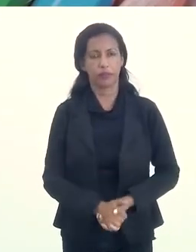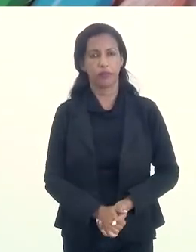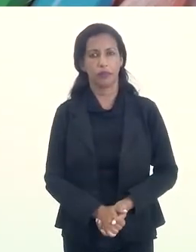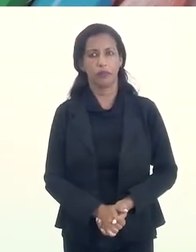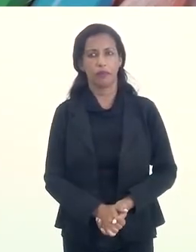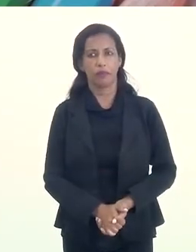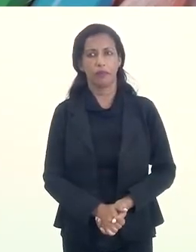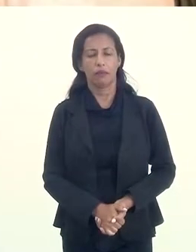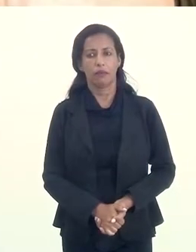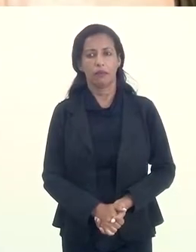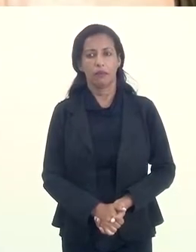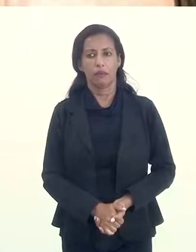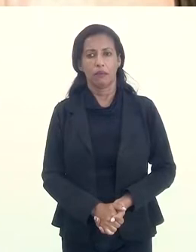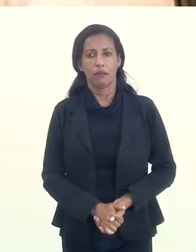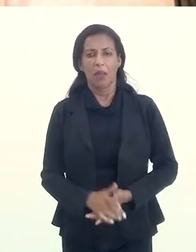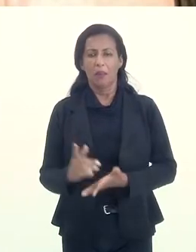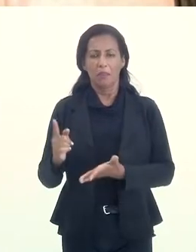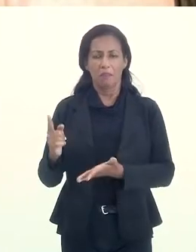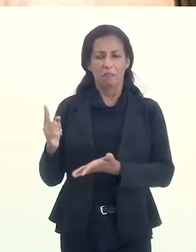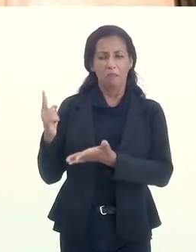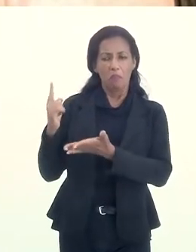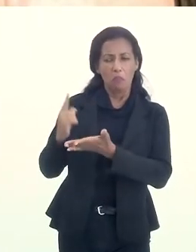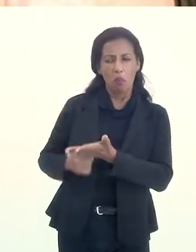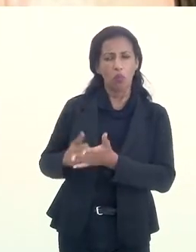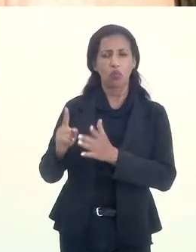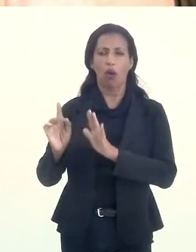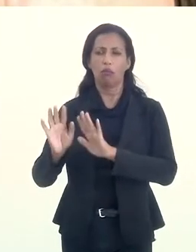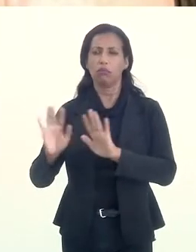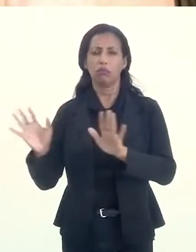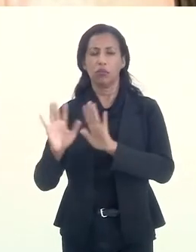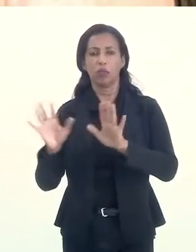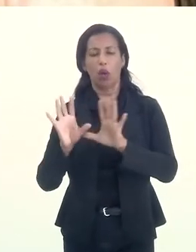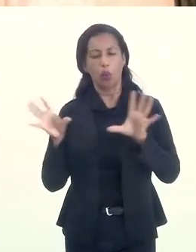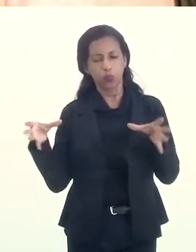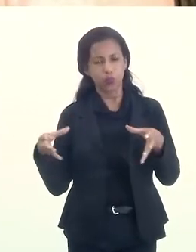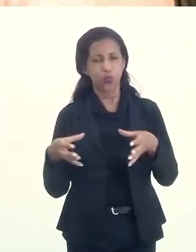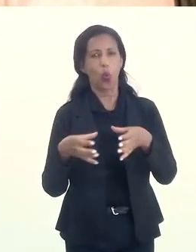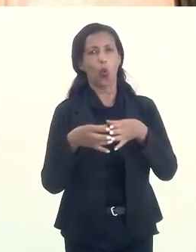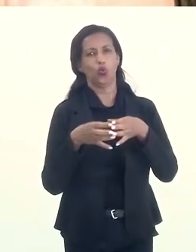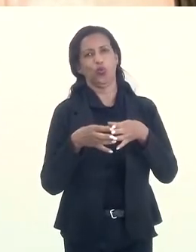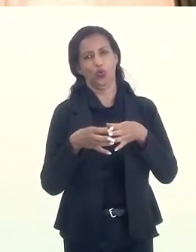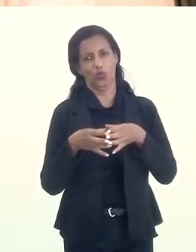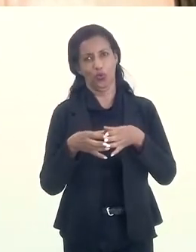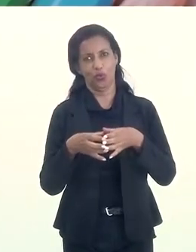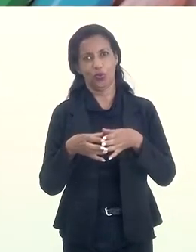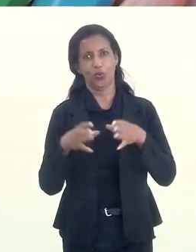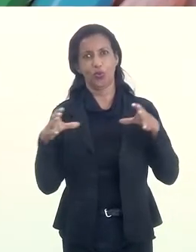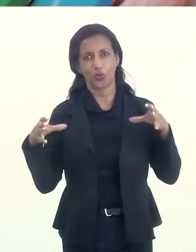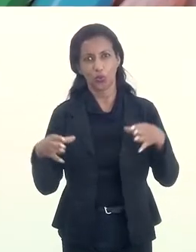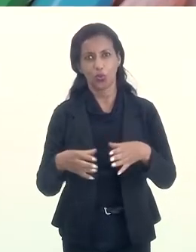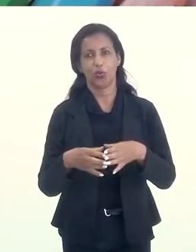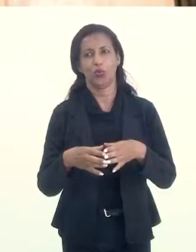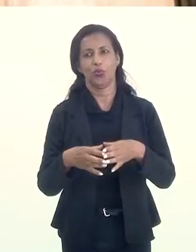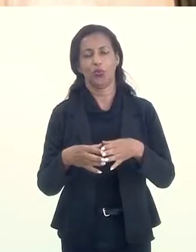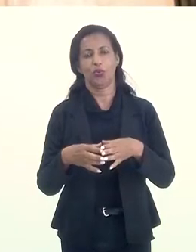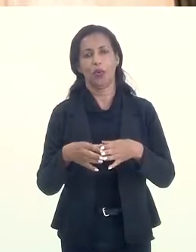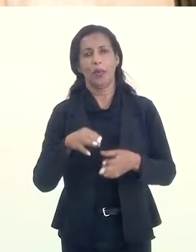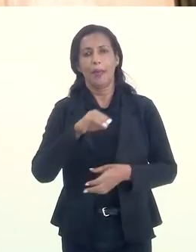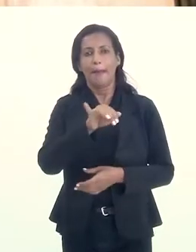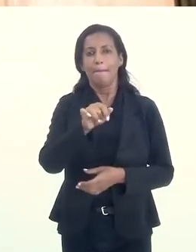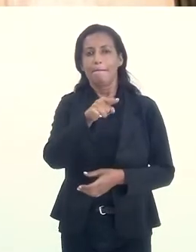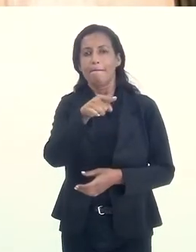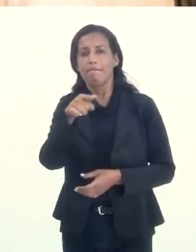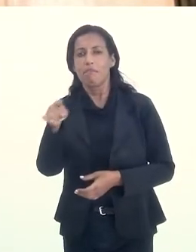a gente? Não, algo de pontual não. É mais, digamos, o conjunto da obra. Uhum. Uhum. A